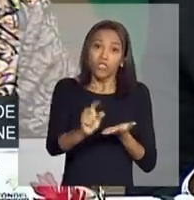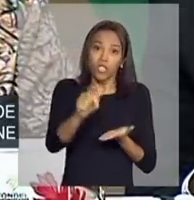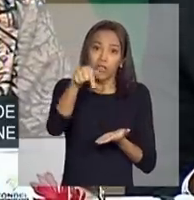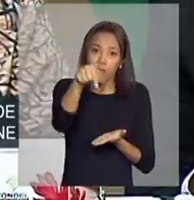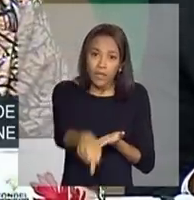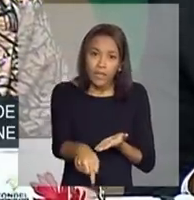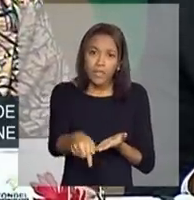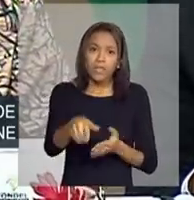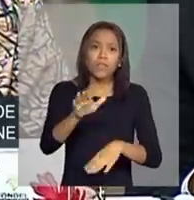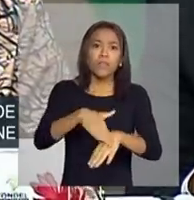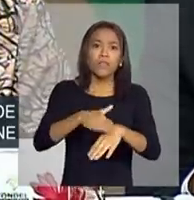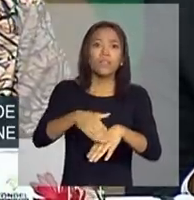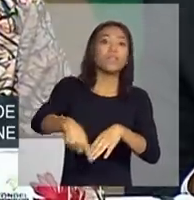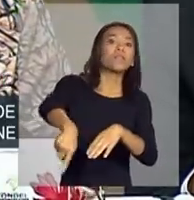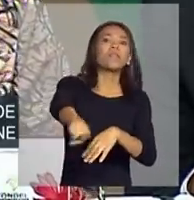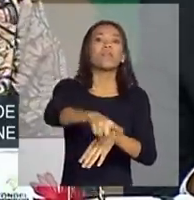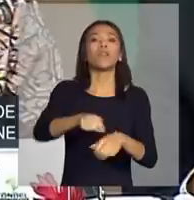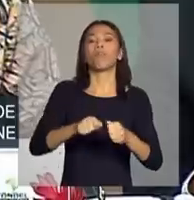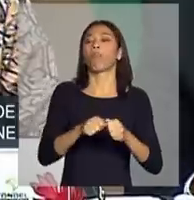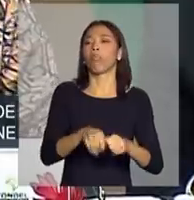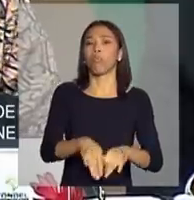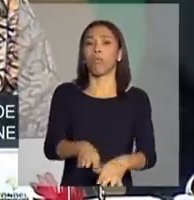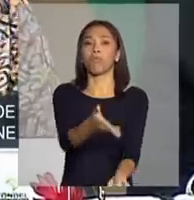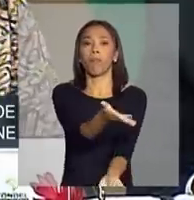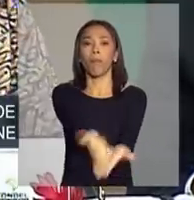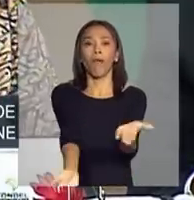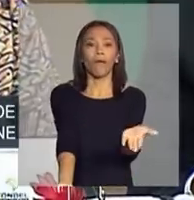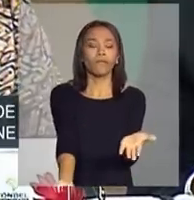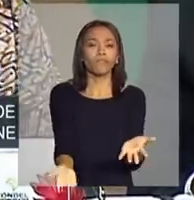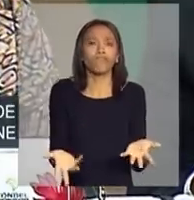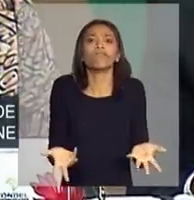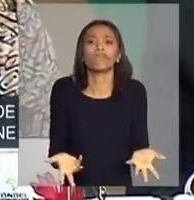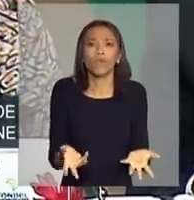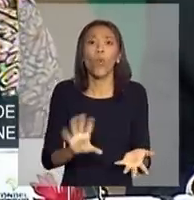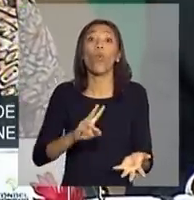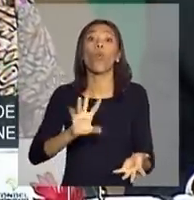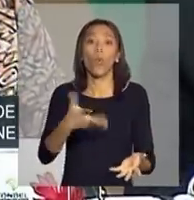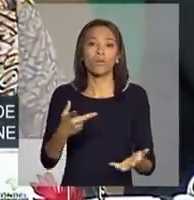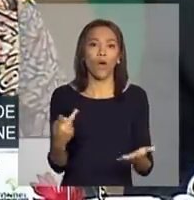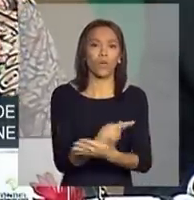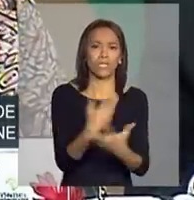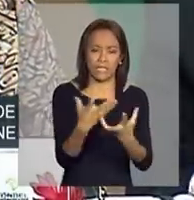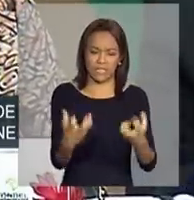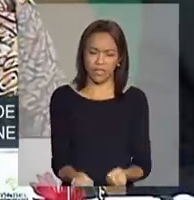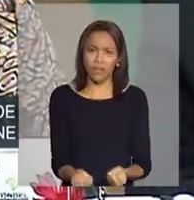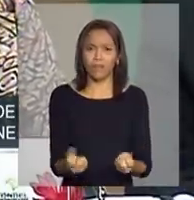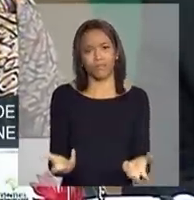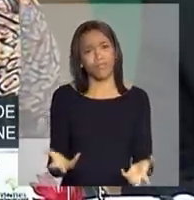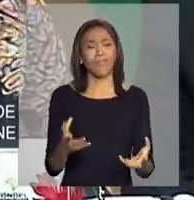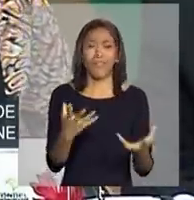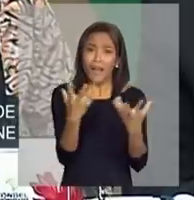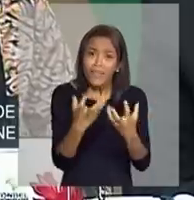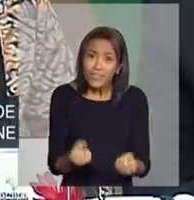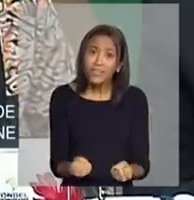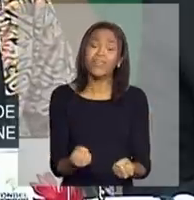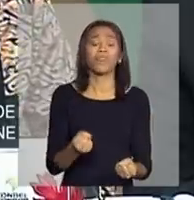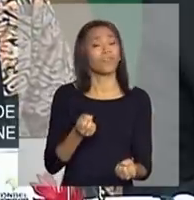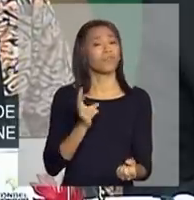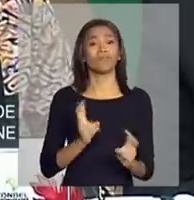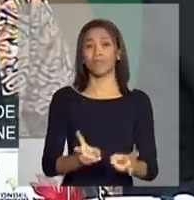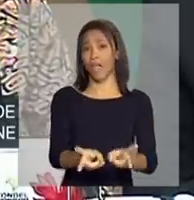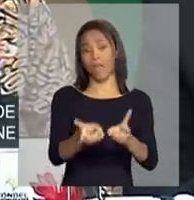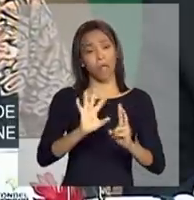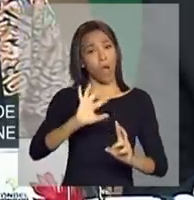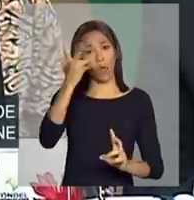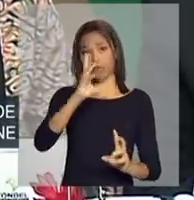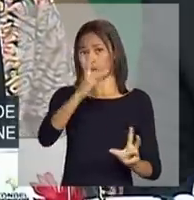que eles escorram pelo ralo quando houver seca. A seca é uma realidade, assim como nos